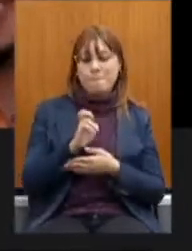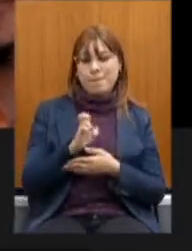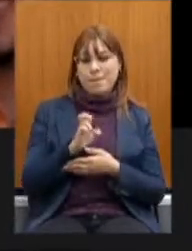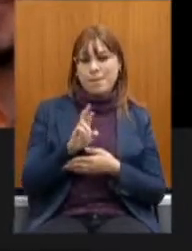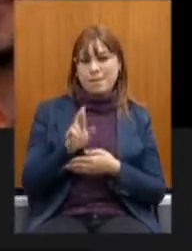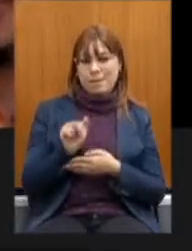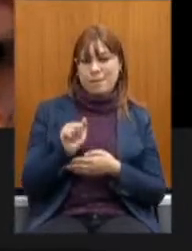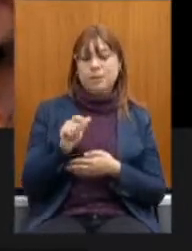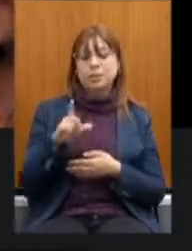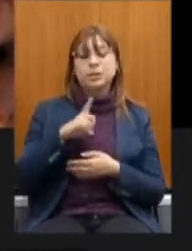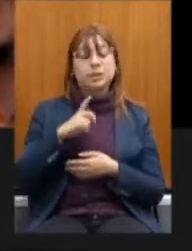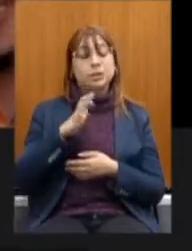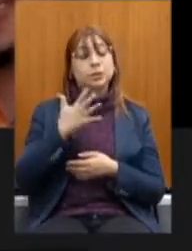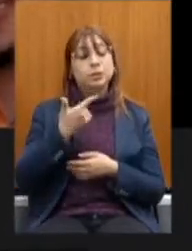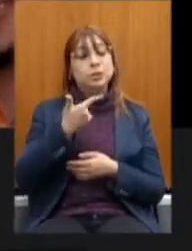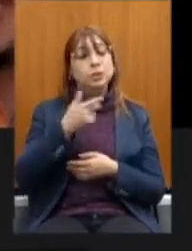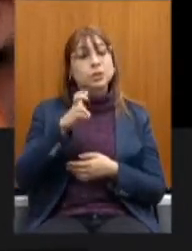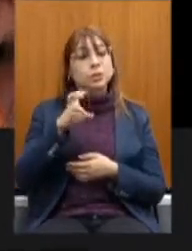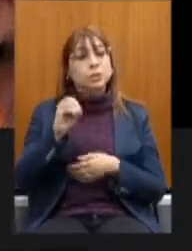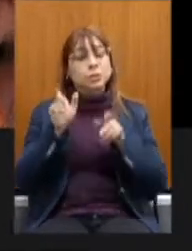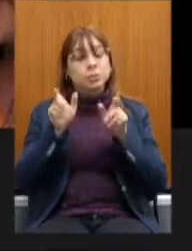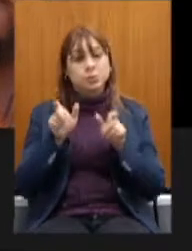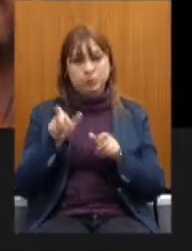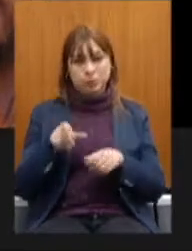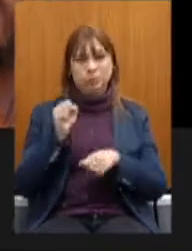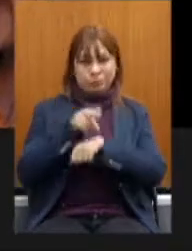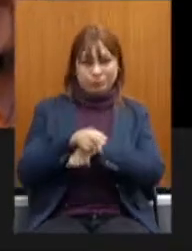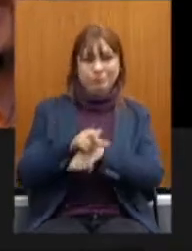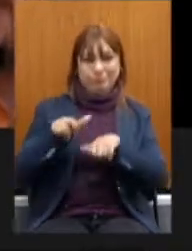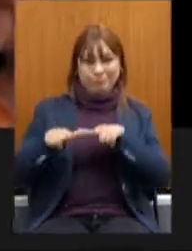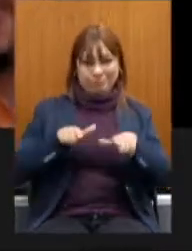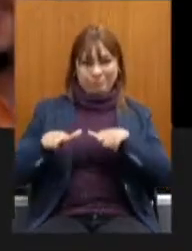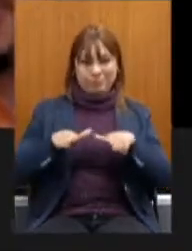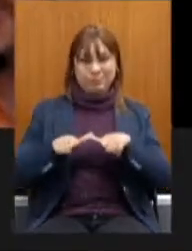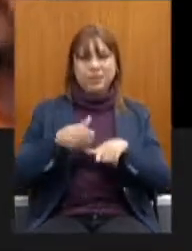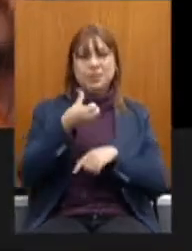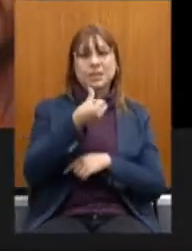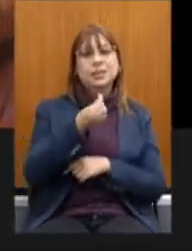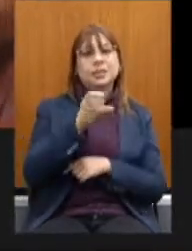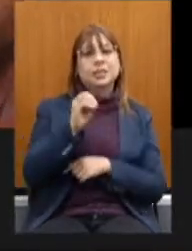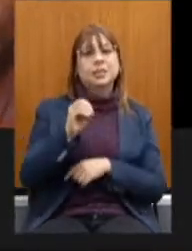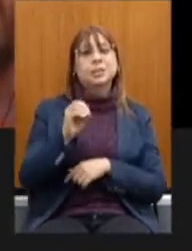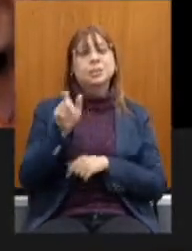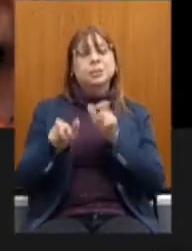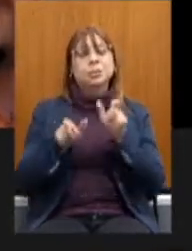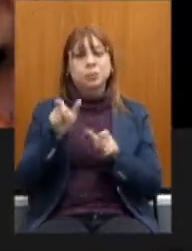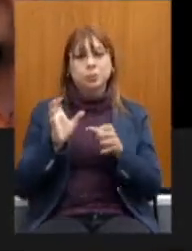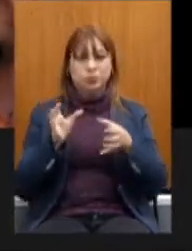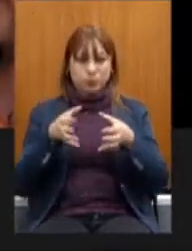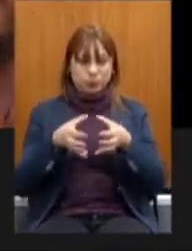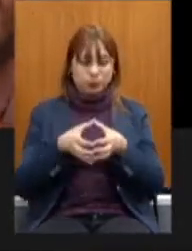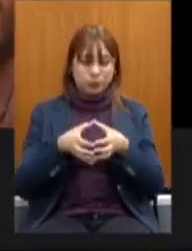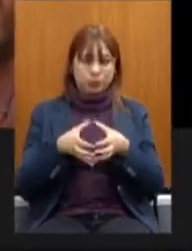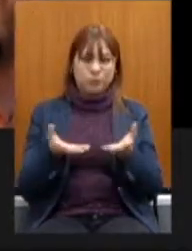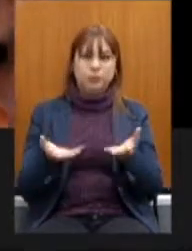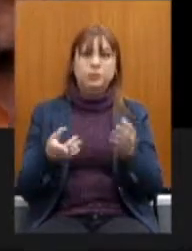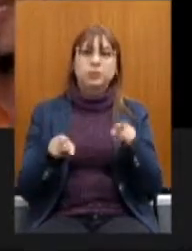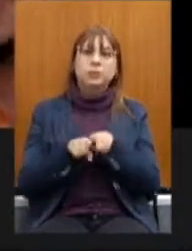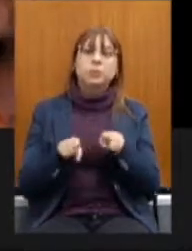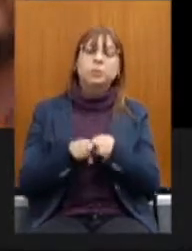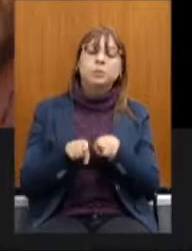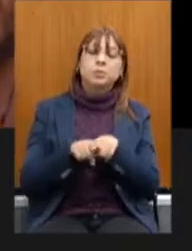250 pessoas diretas, 60 pessoas na equipe de produção e também outros setores como alimentação,